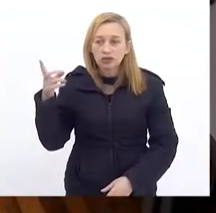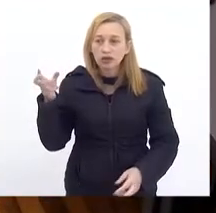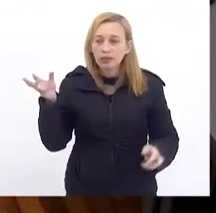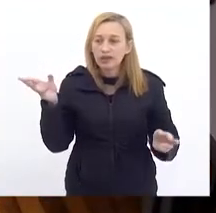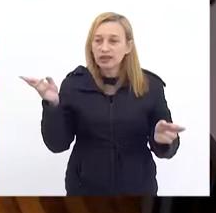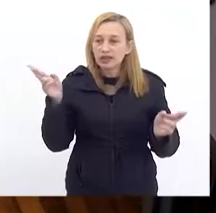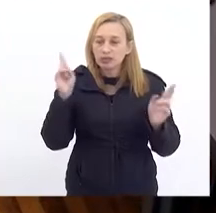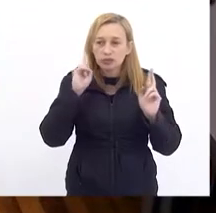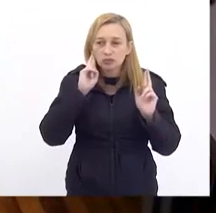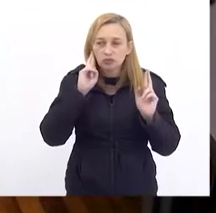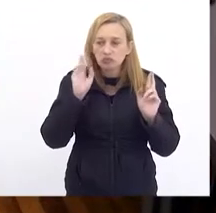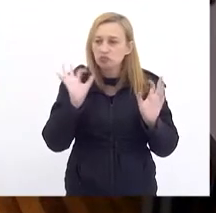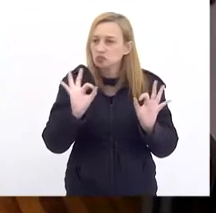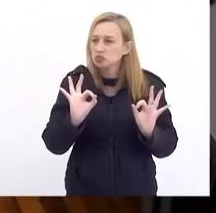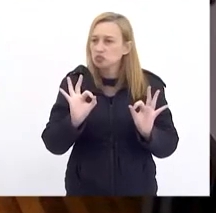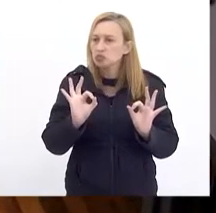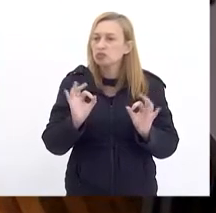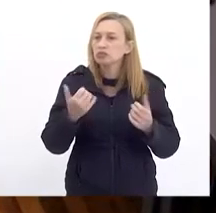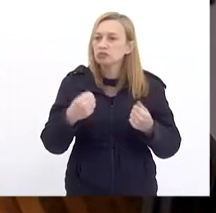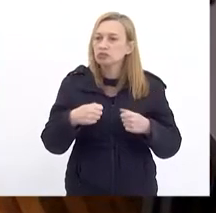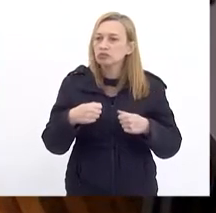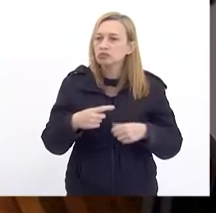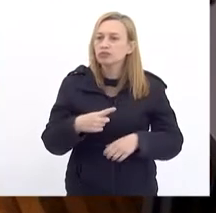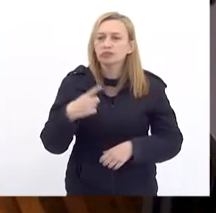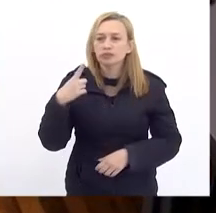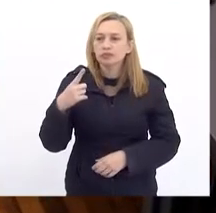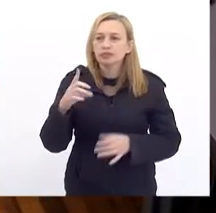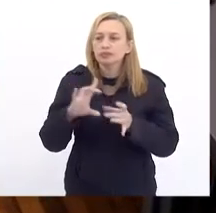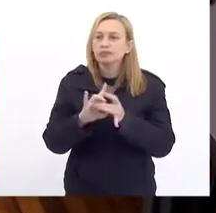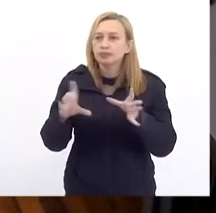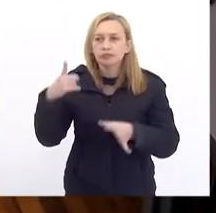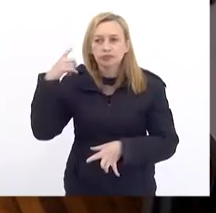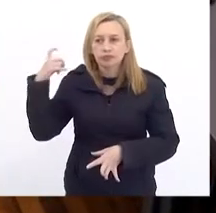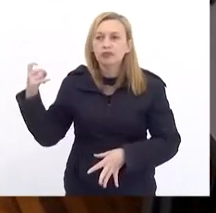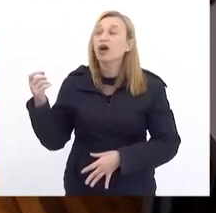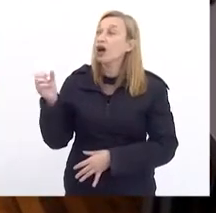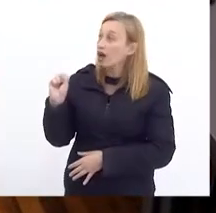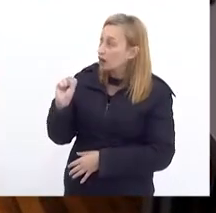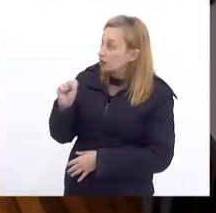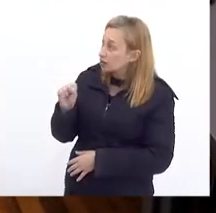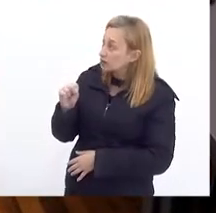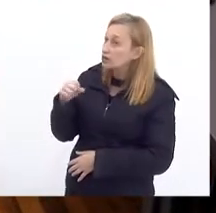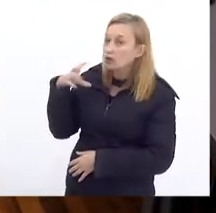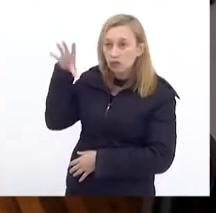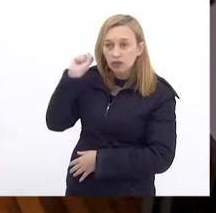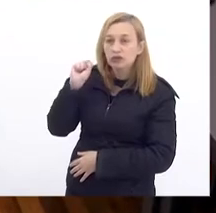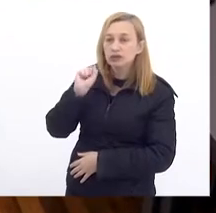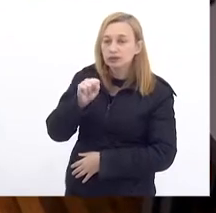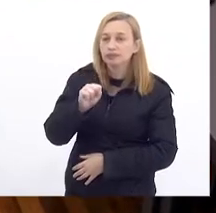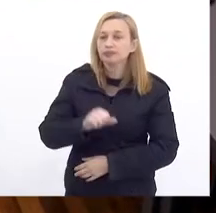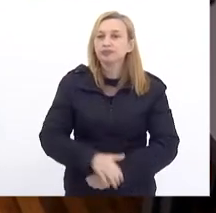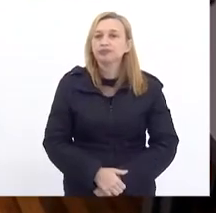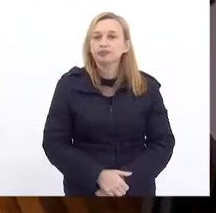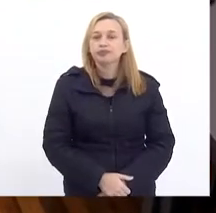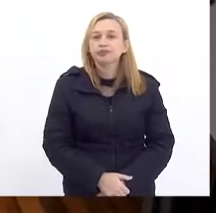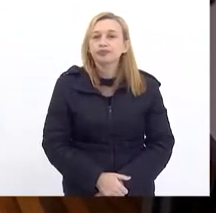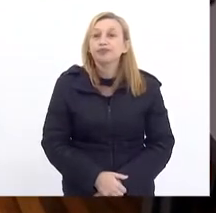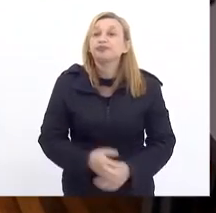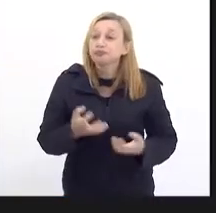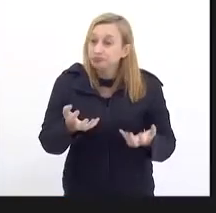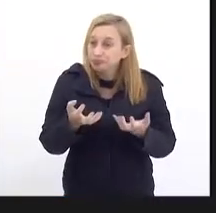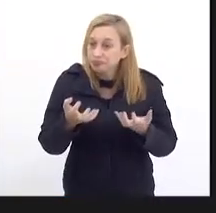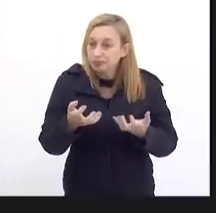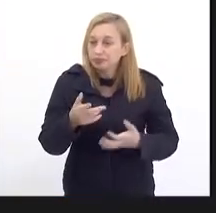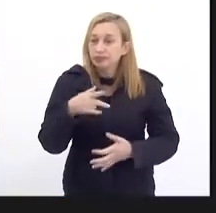Tem que abrir o áudio Eleomar Está sem som? Agora foi Agora foi O que eu